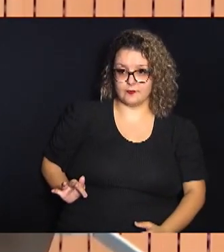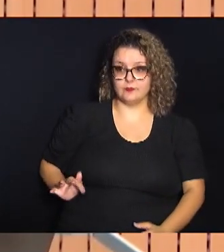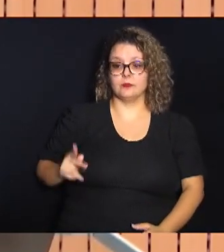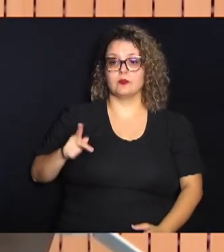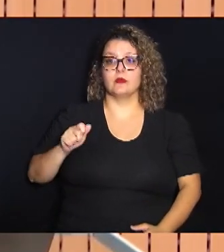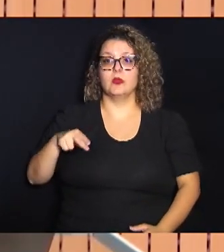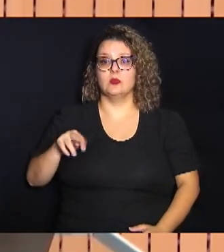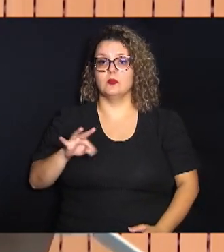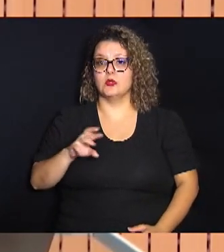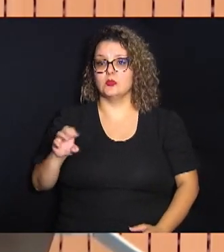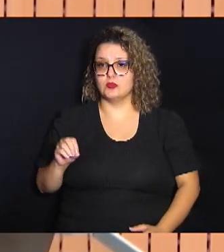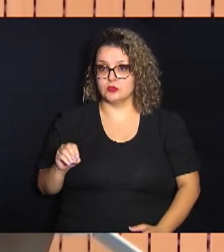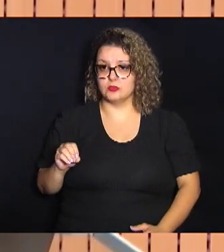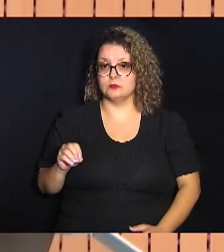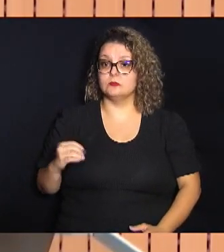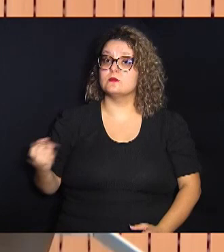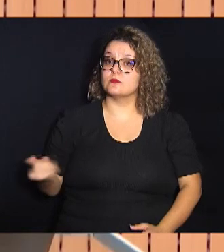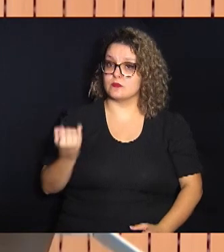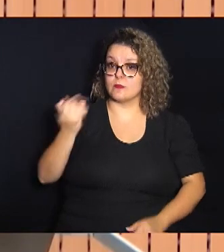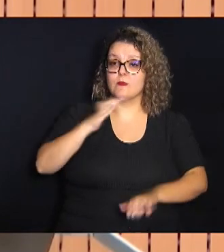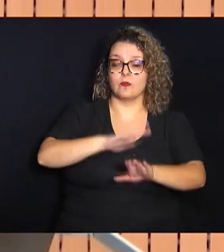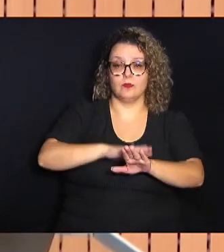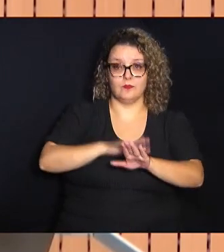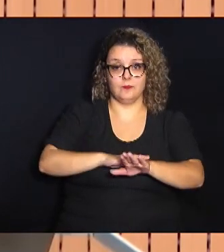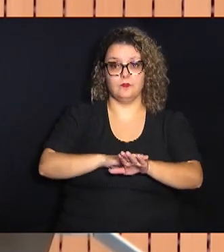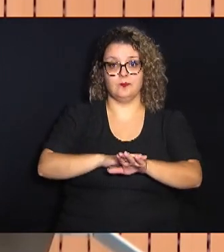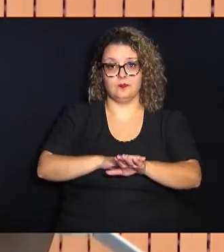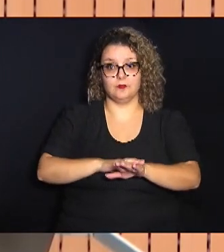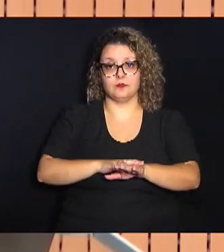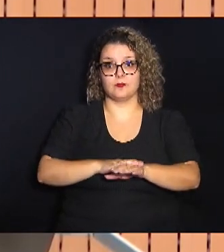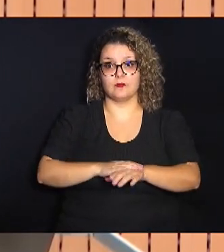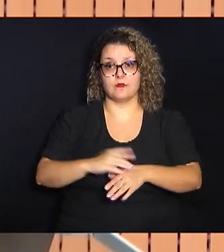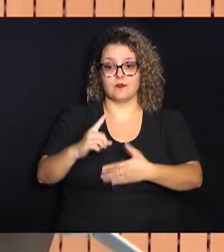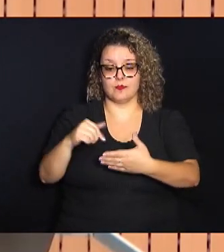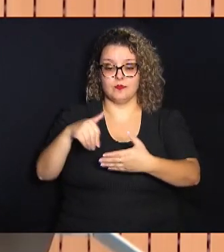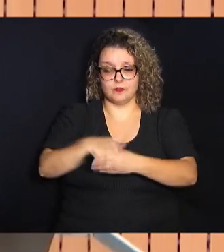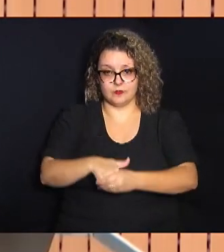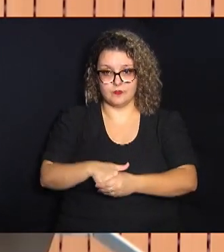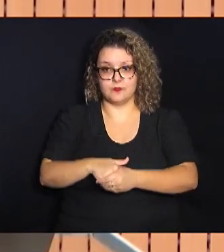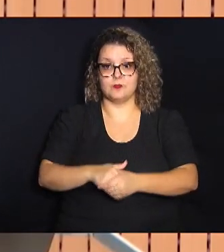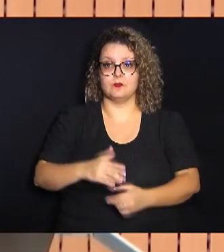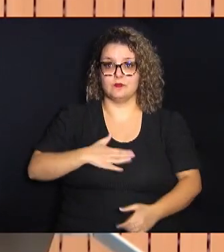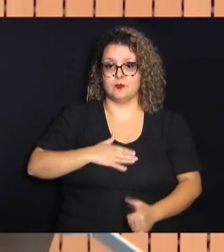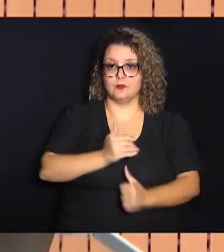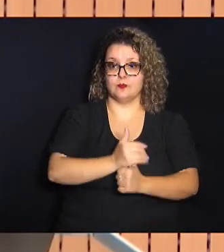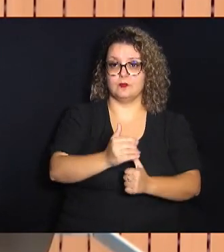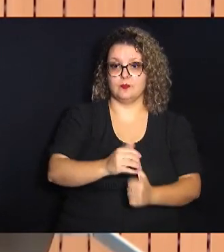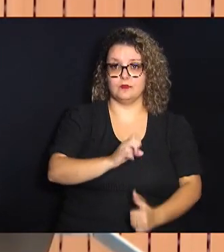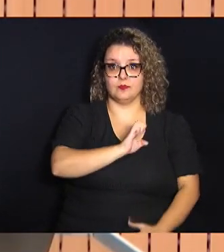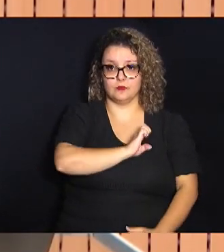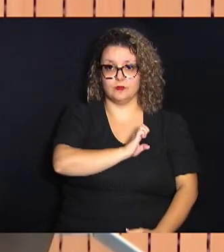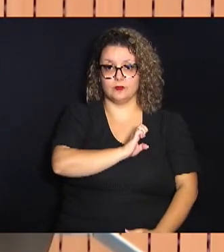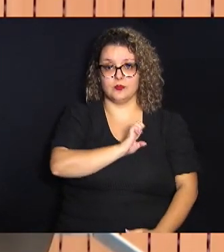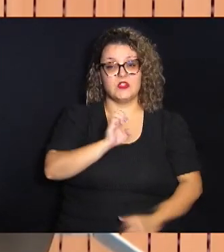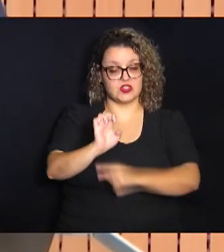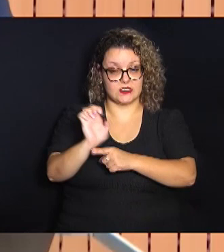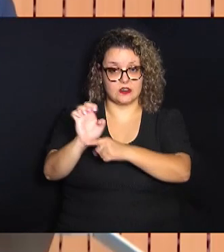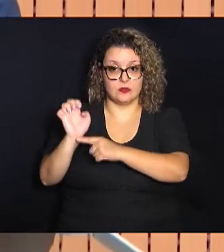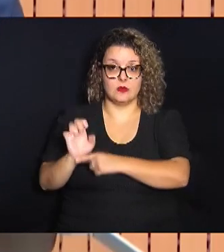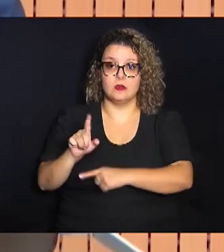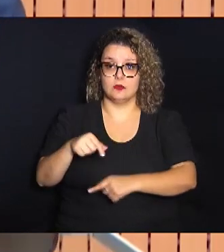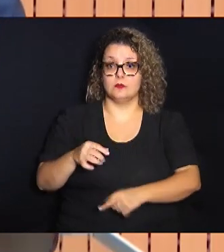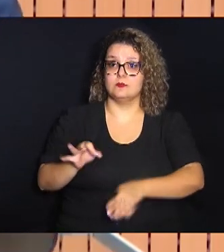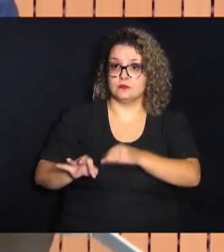ganhou uma importante ação eleitoral no meu mandato de deputado estadual, é um precedente jurídico até hoje